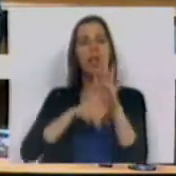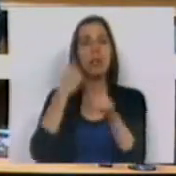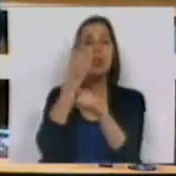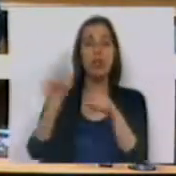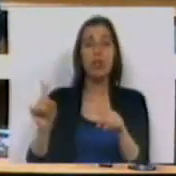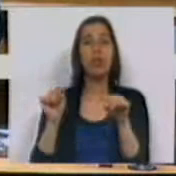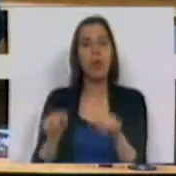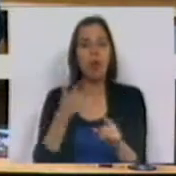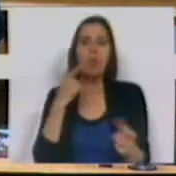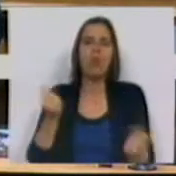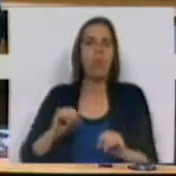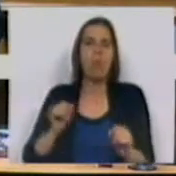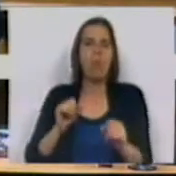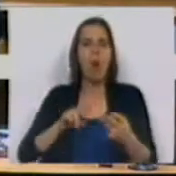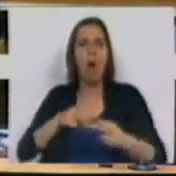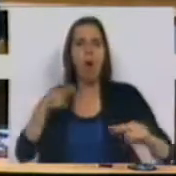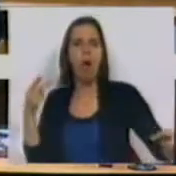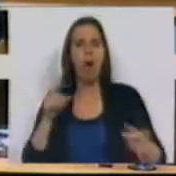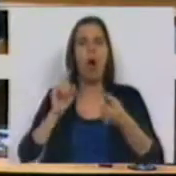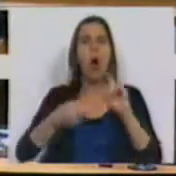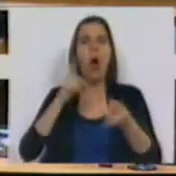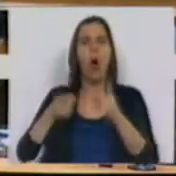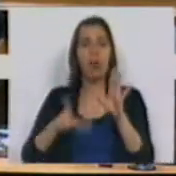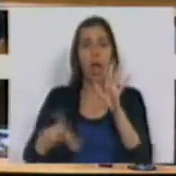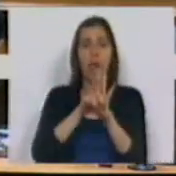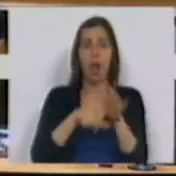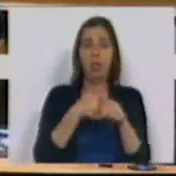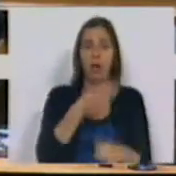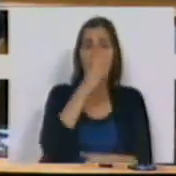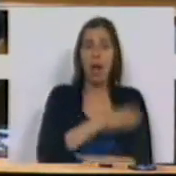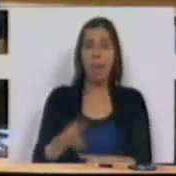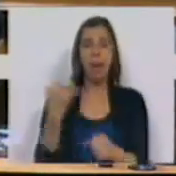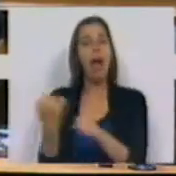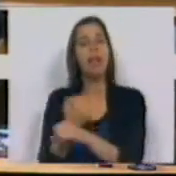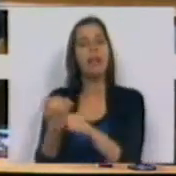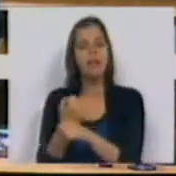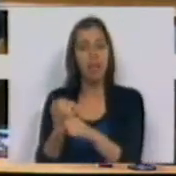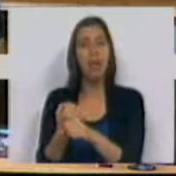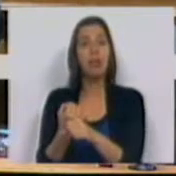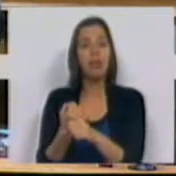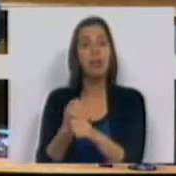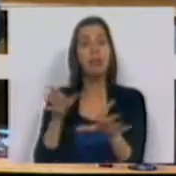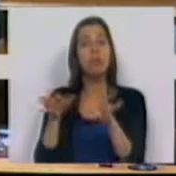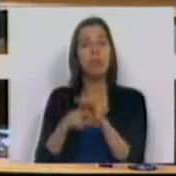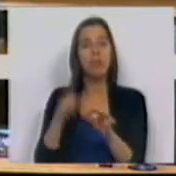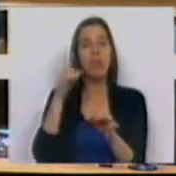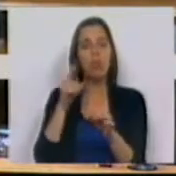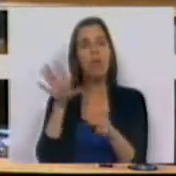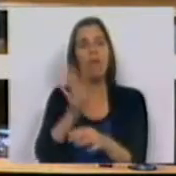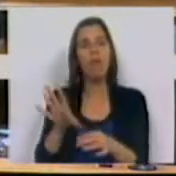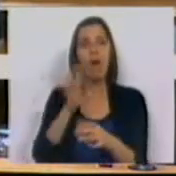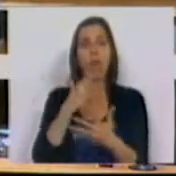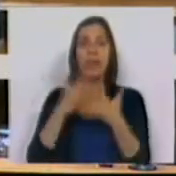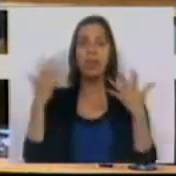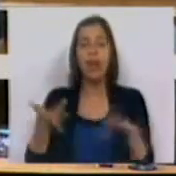excepcional não pode distorcer os dispositivos legais aplicáveis a atividades que se revestem de um caráter